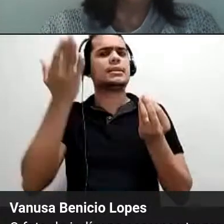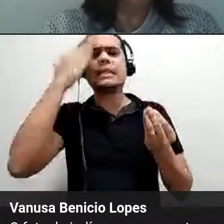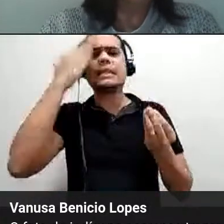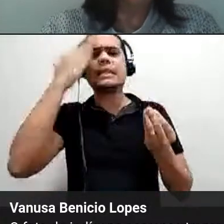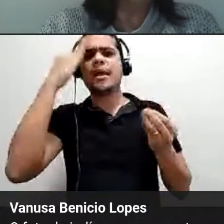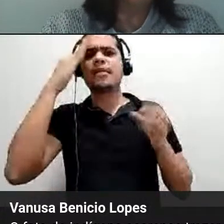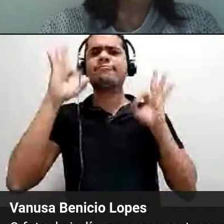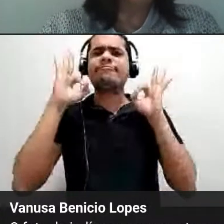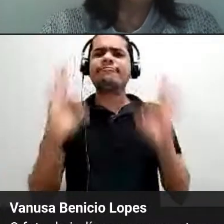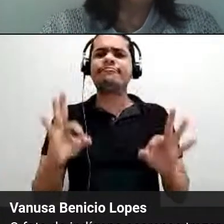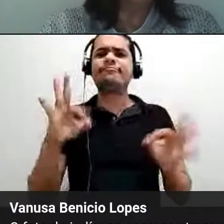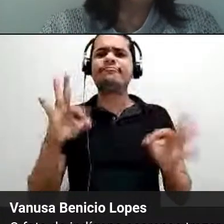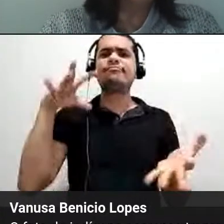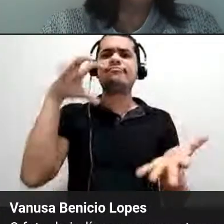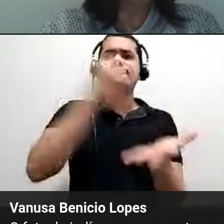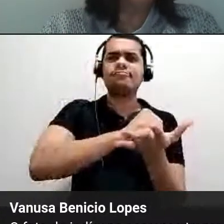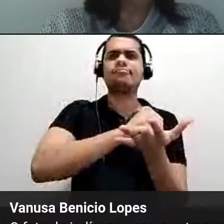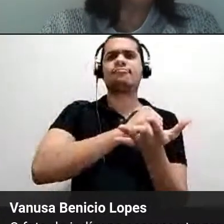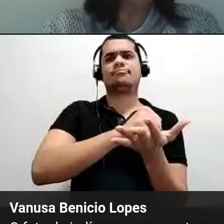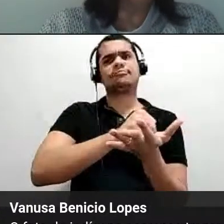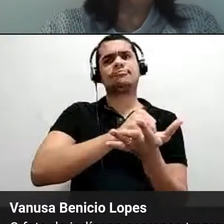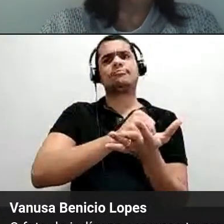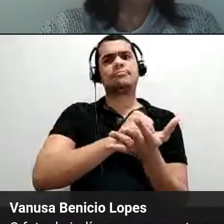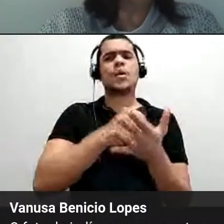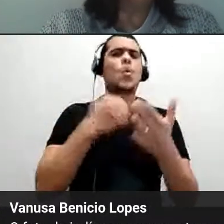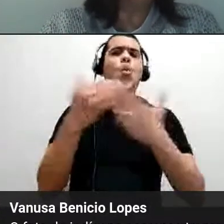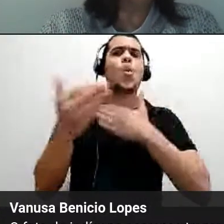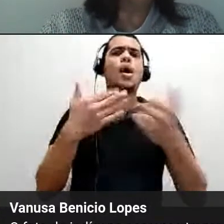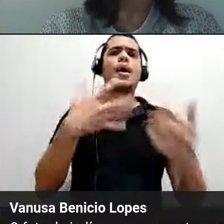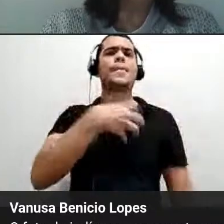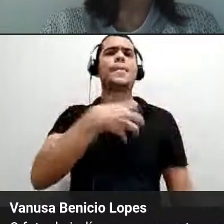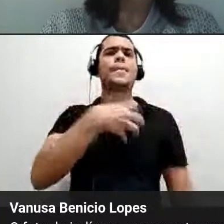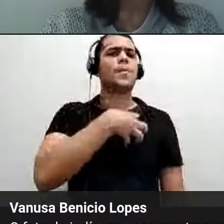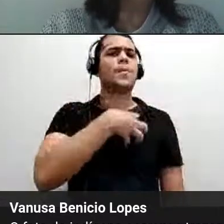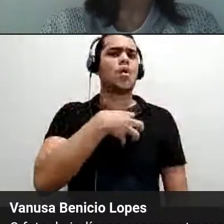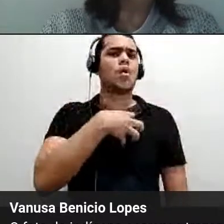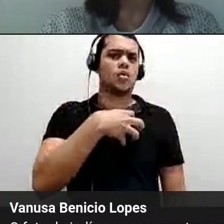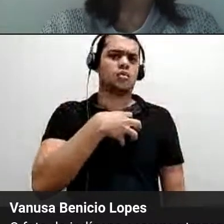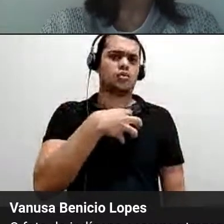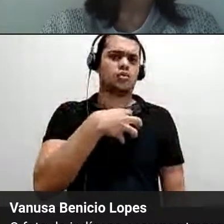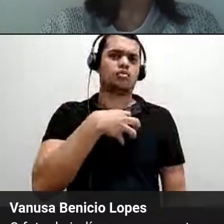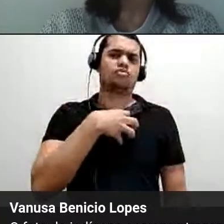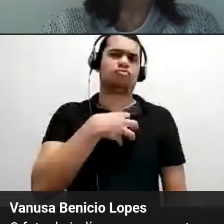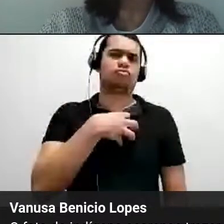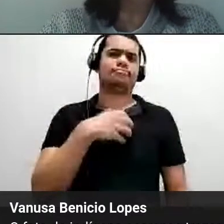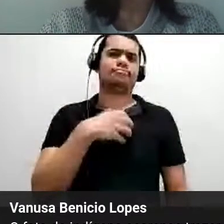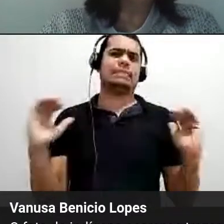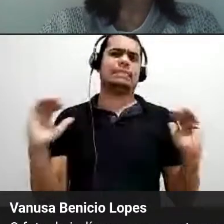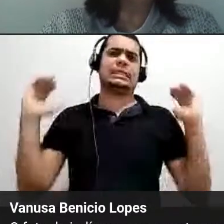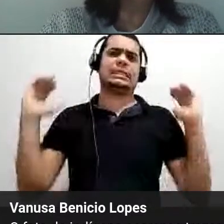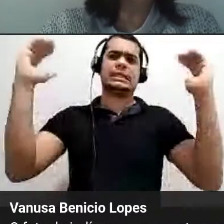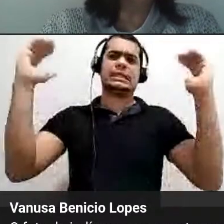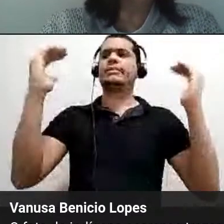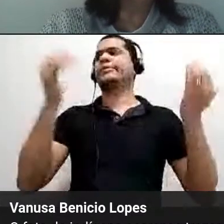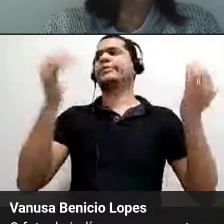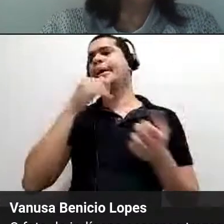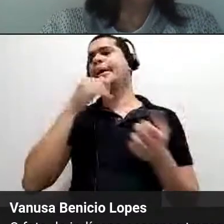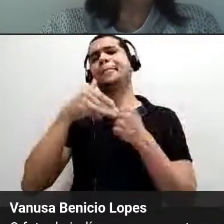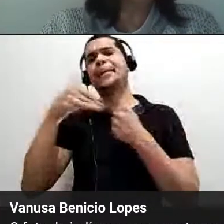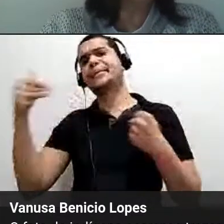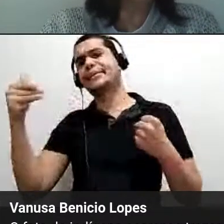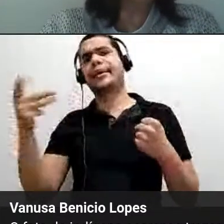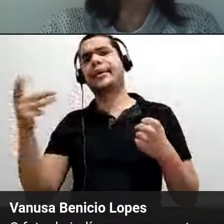certificação desse saber independente dos moldes, vamos dizer assim, clássicos, né? De mestrado, doutorado, né? Mas,